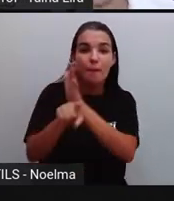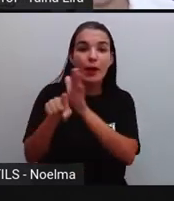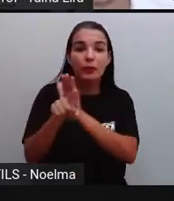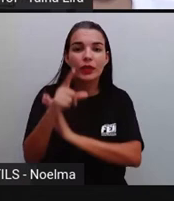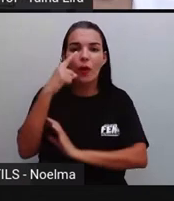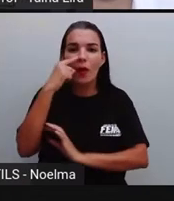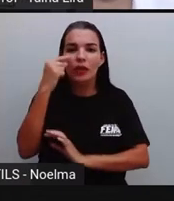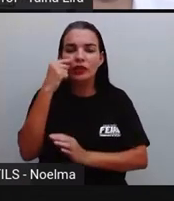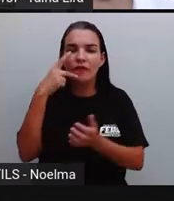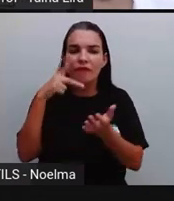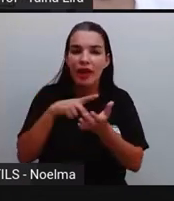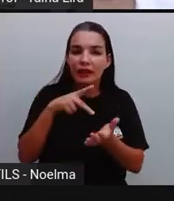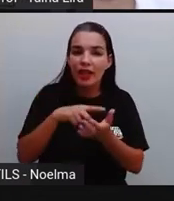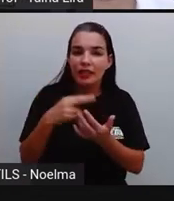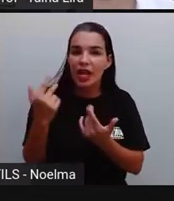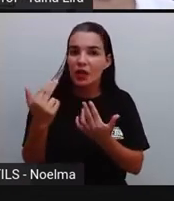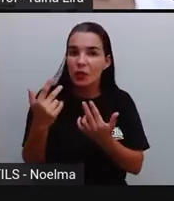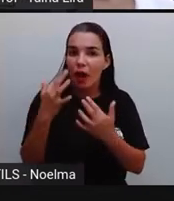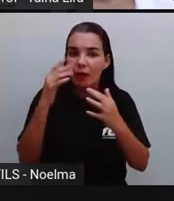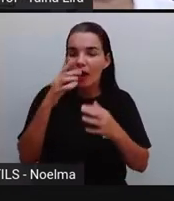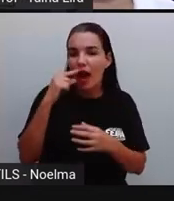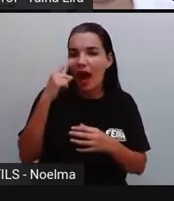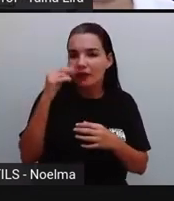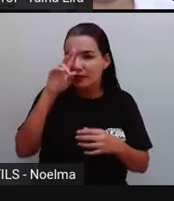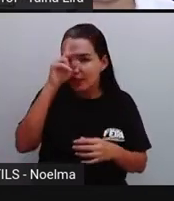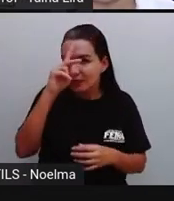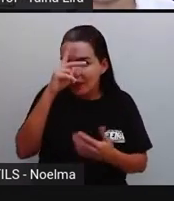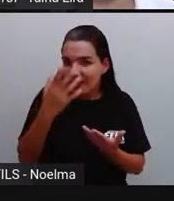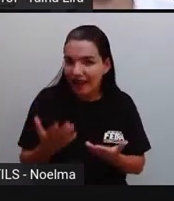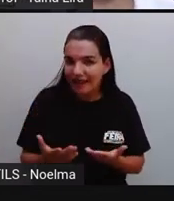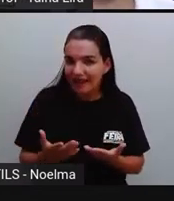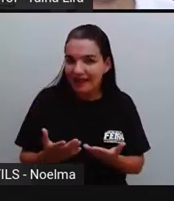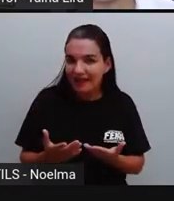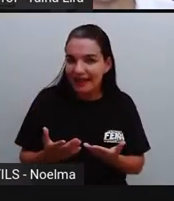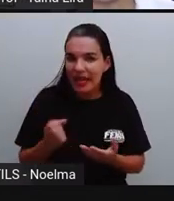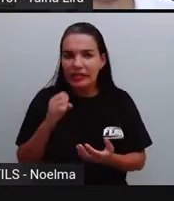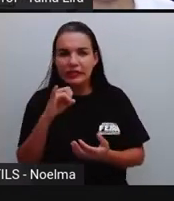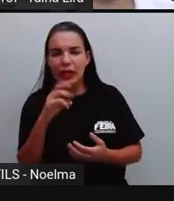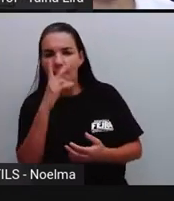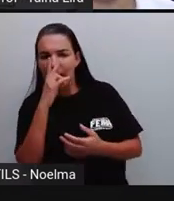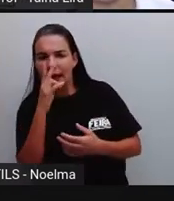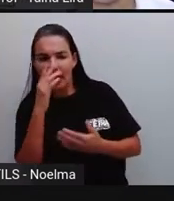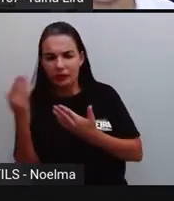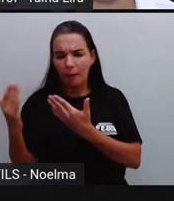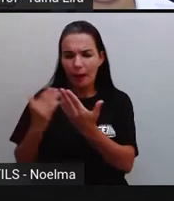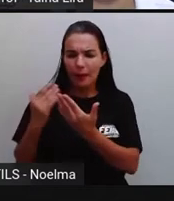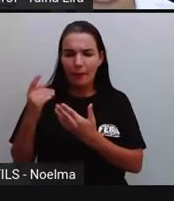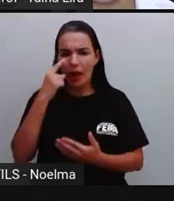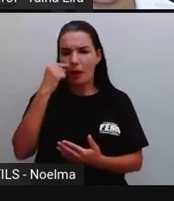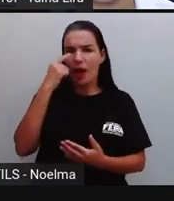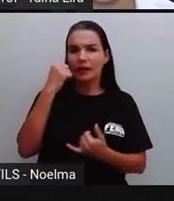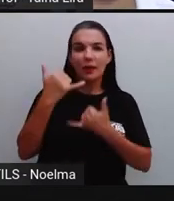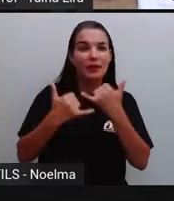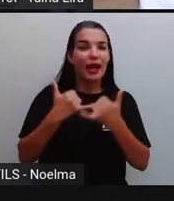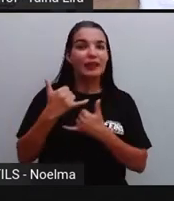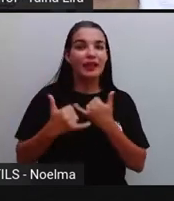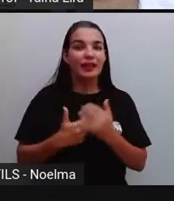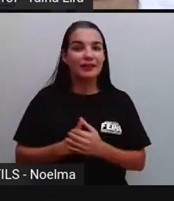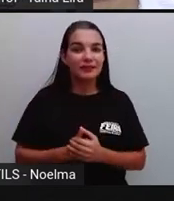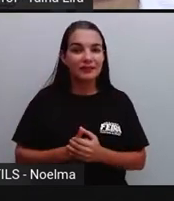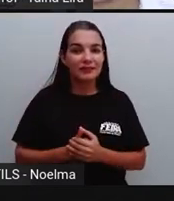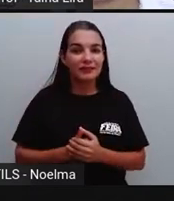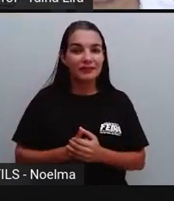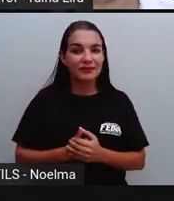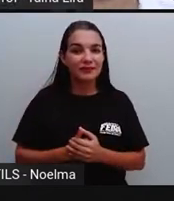se o ratinho de verdade é igual aos ratinhos da história e se é parecido com o rato da brincadeira. Então,